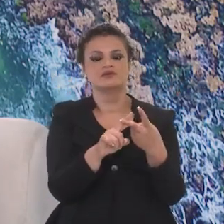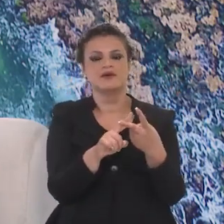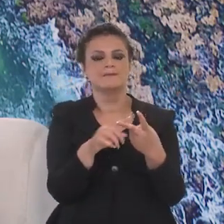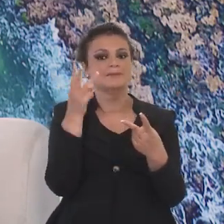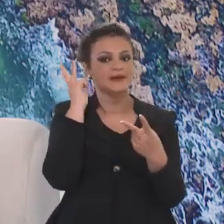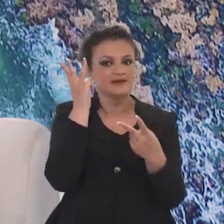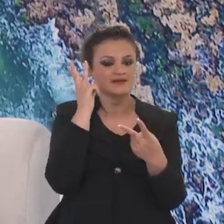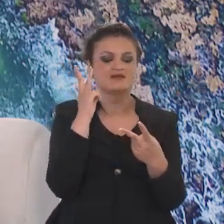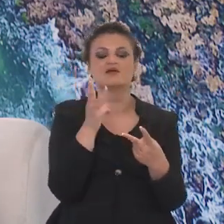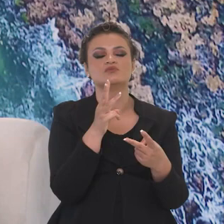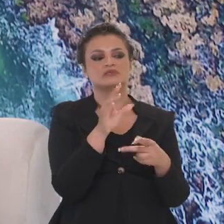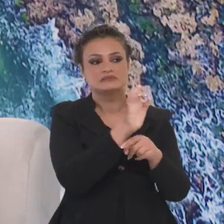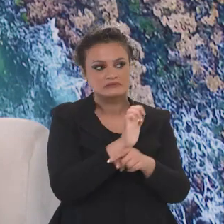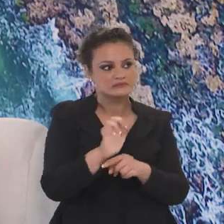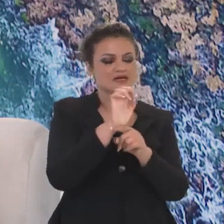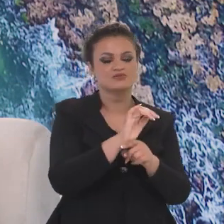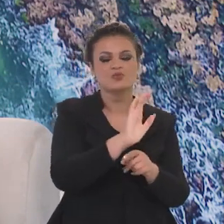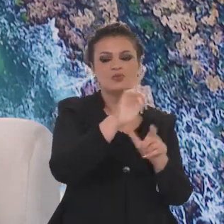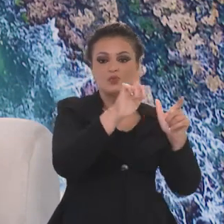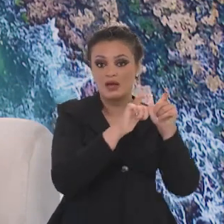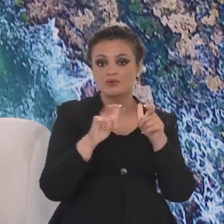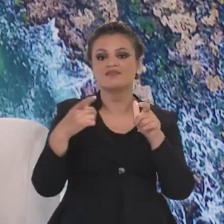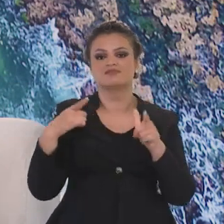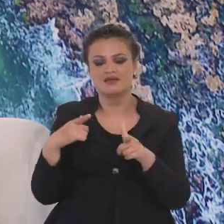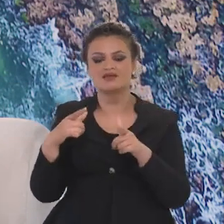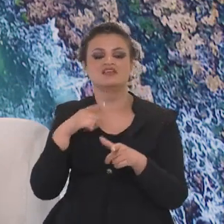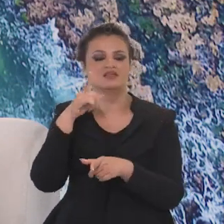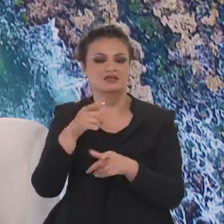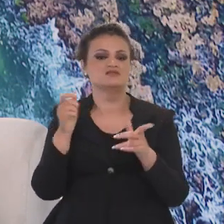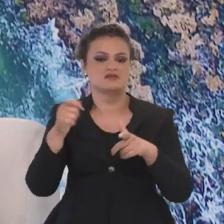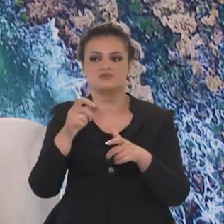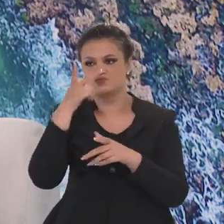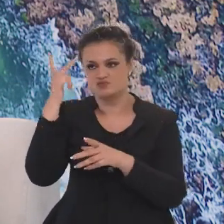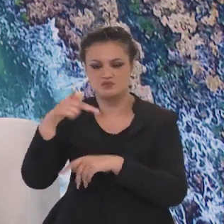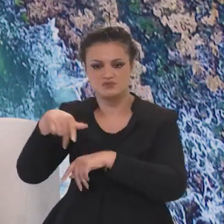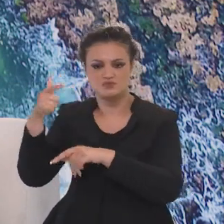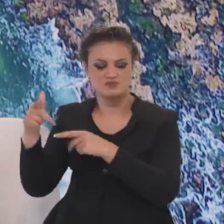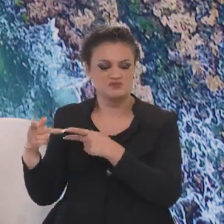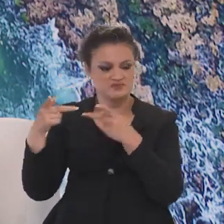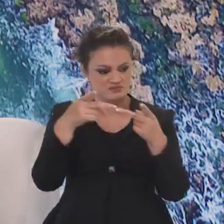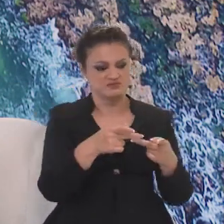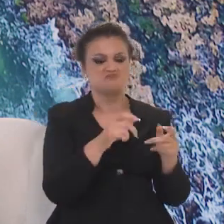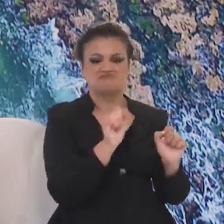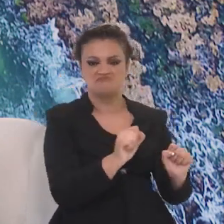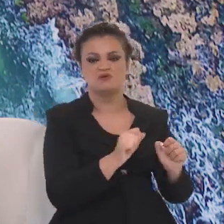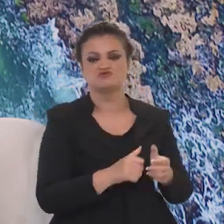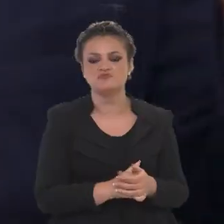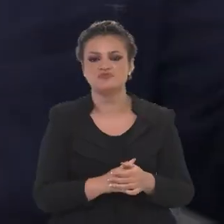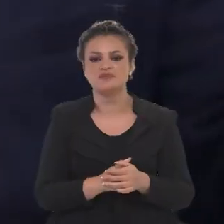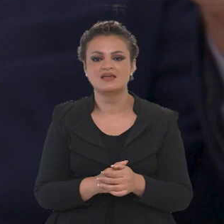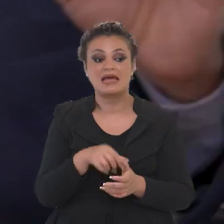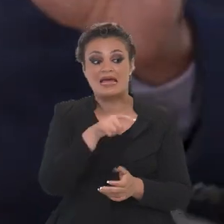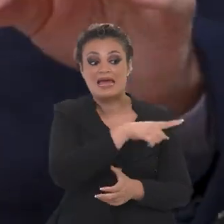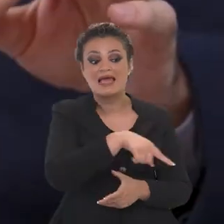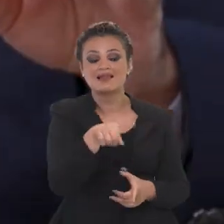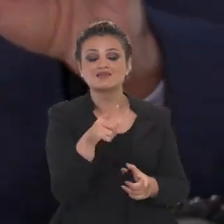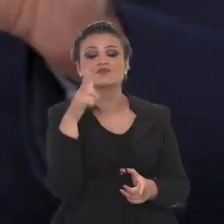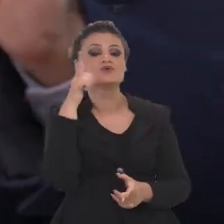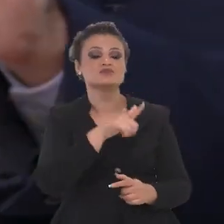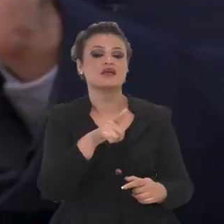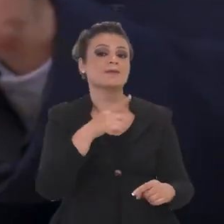cidades do Maranhão, todos os estados têm lugares que podem ser visitados por estrangeiros. Em cada uma dessas cidades, qual é a principal